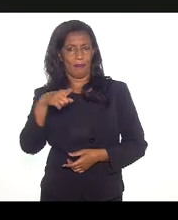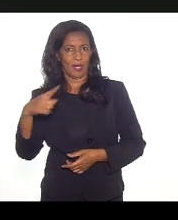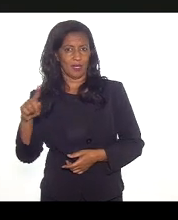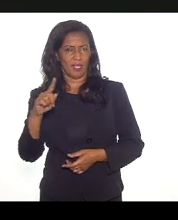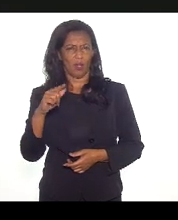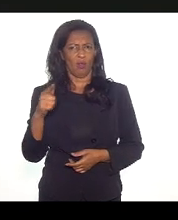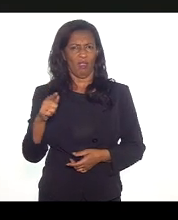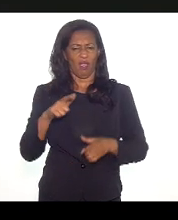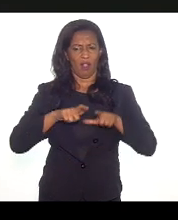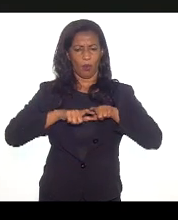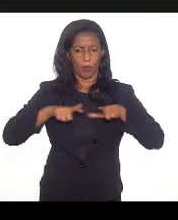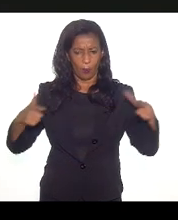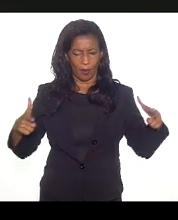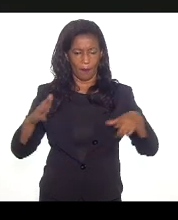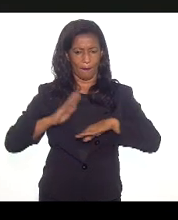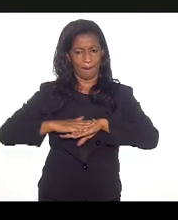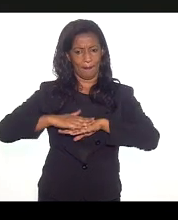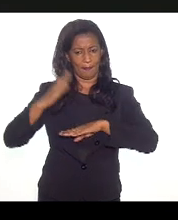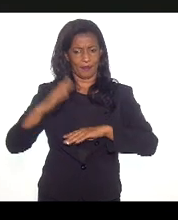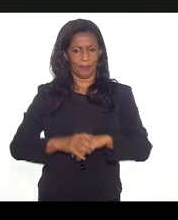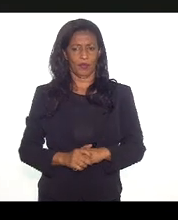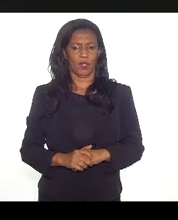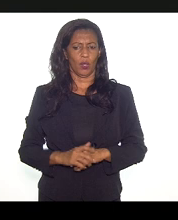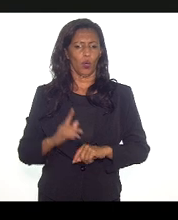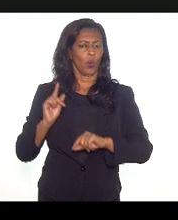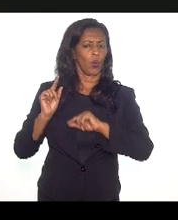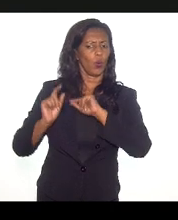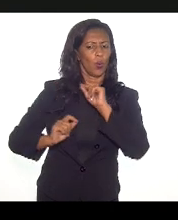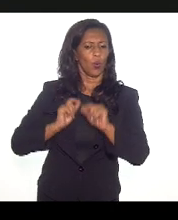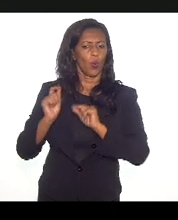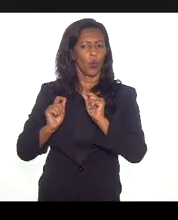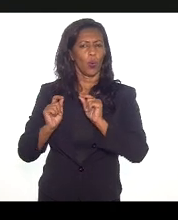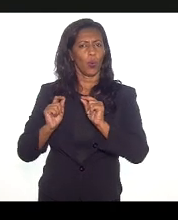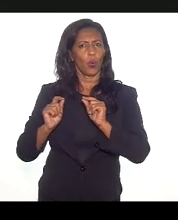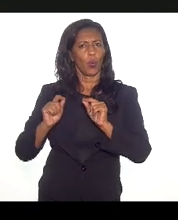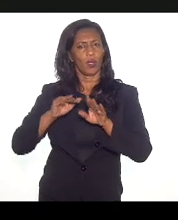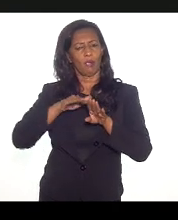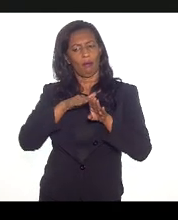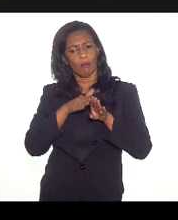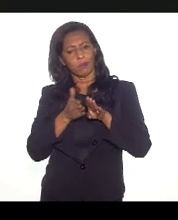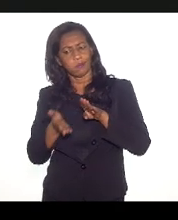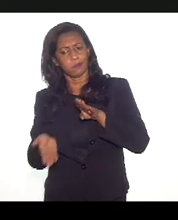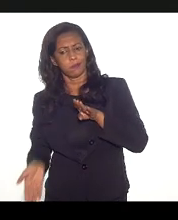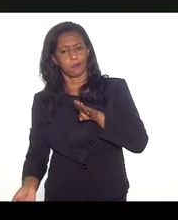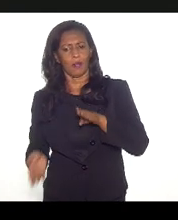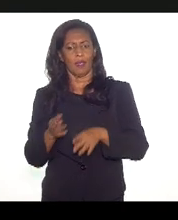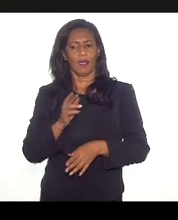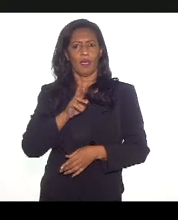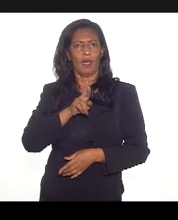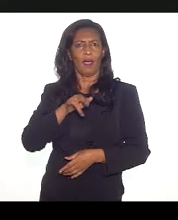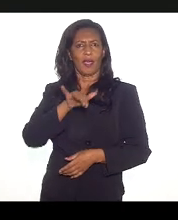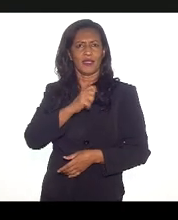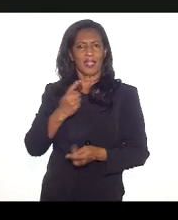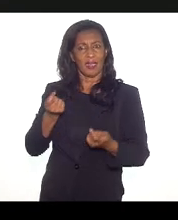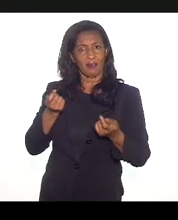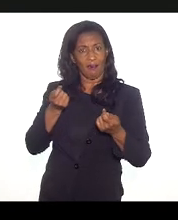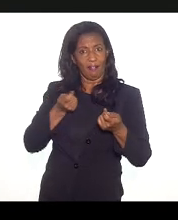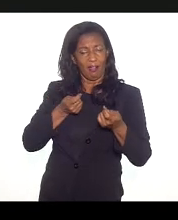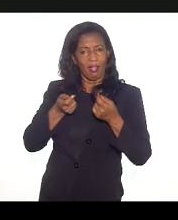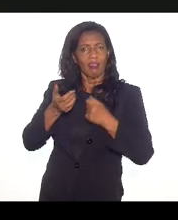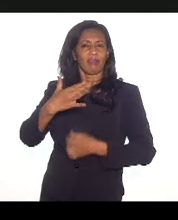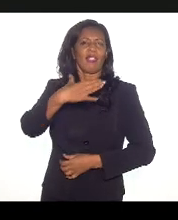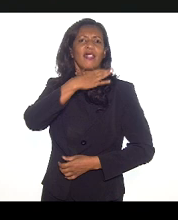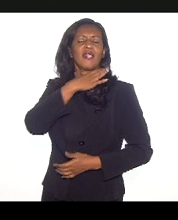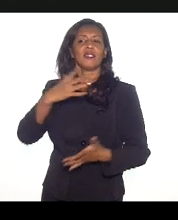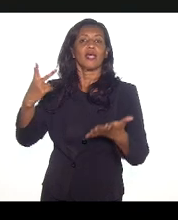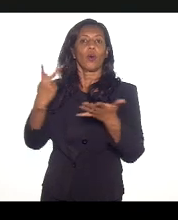mais do que o total da receita. Então, o que puxou para baixo a receita de CMS na crise que a gente teve em 2015,